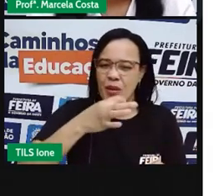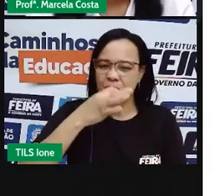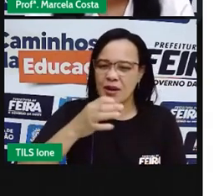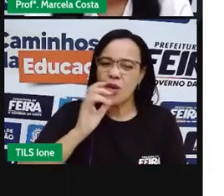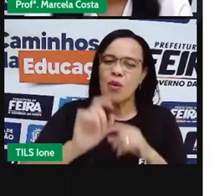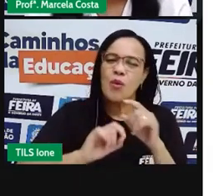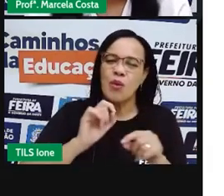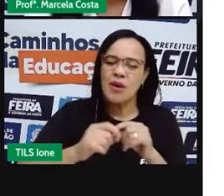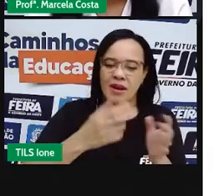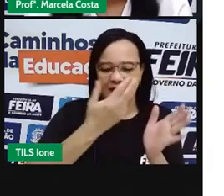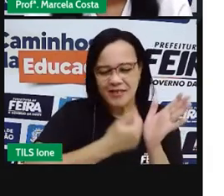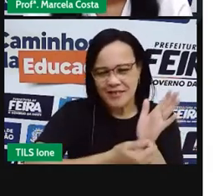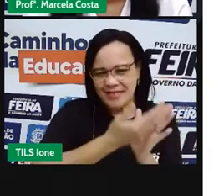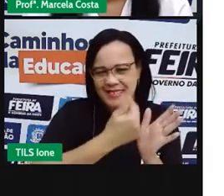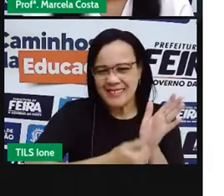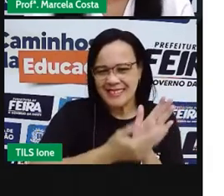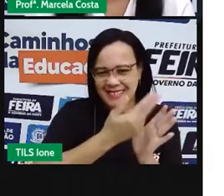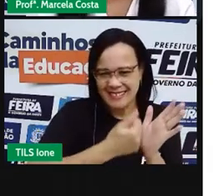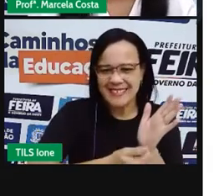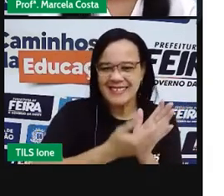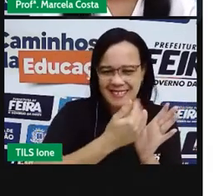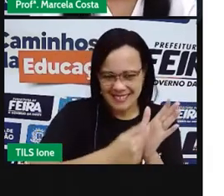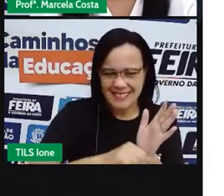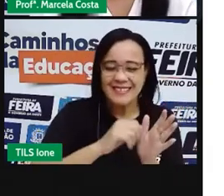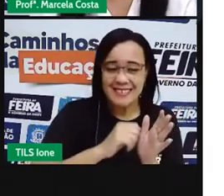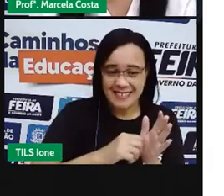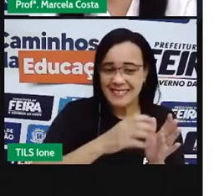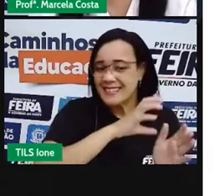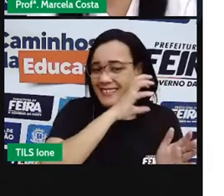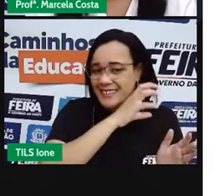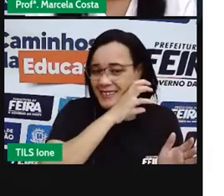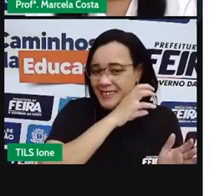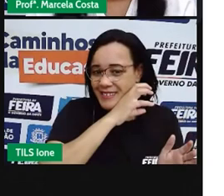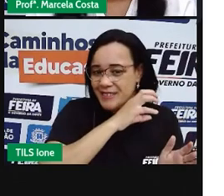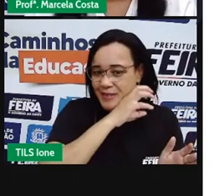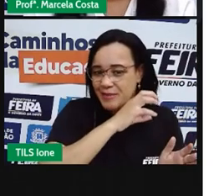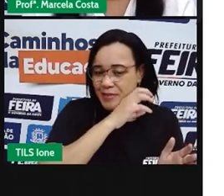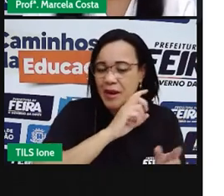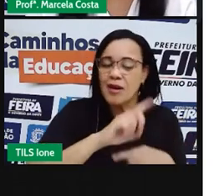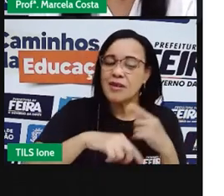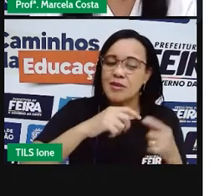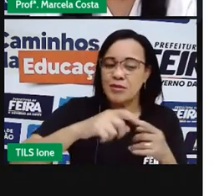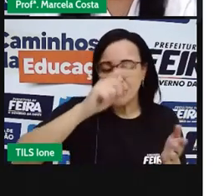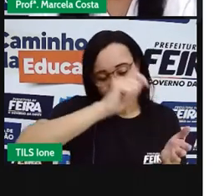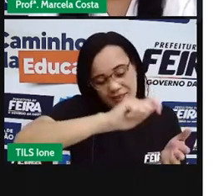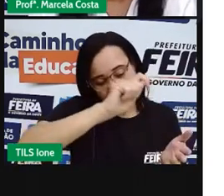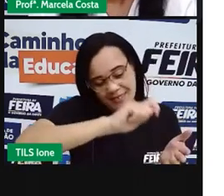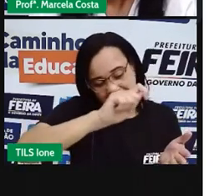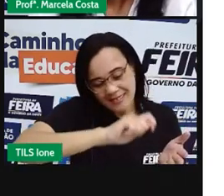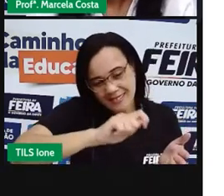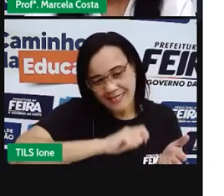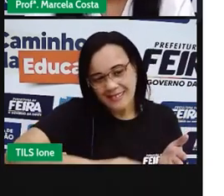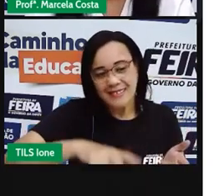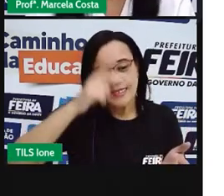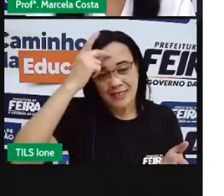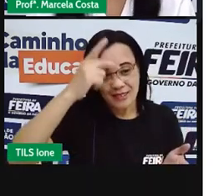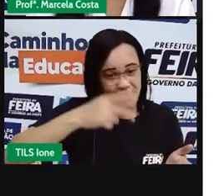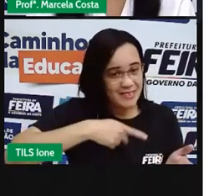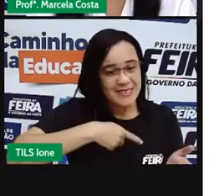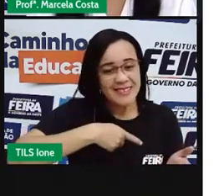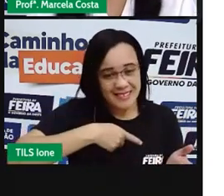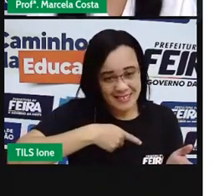desenho do animal e escrever o nome dele. Tenha ajuda. Você pode